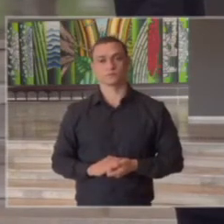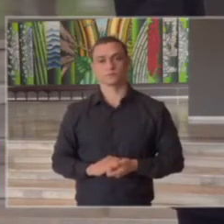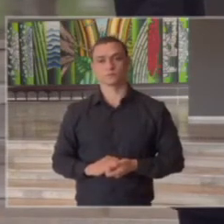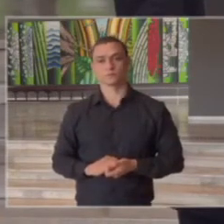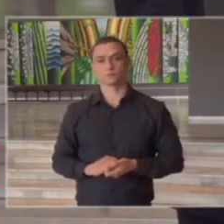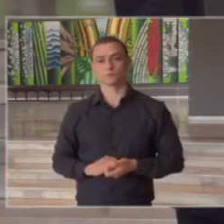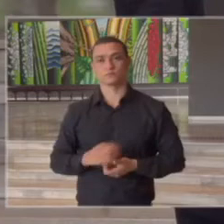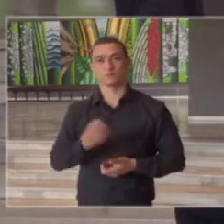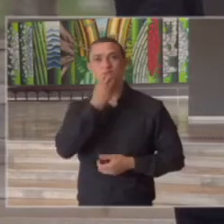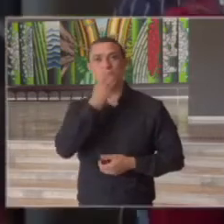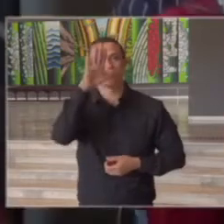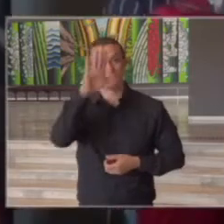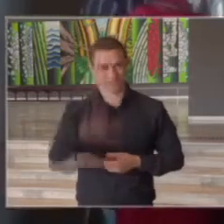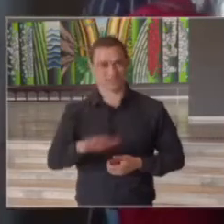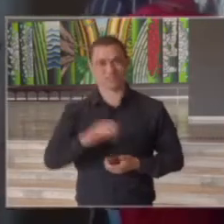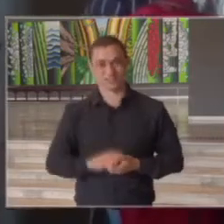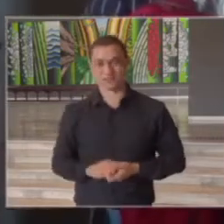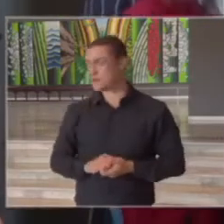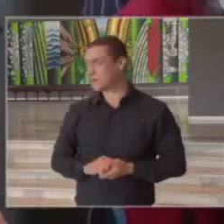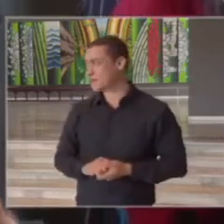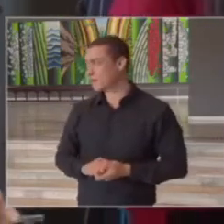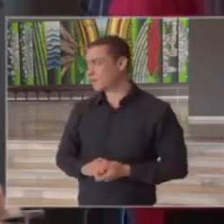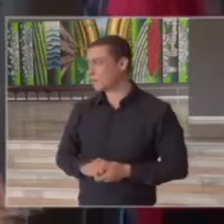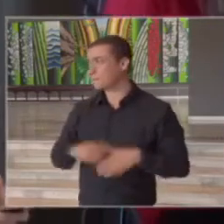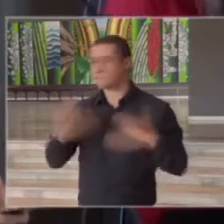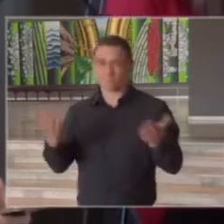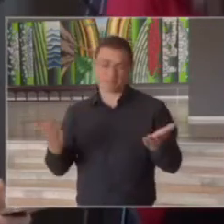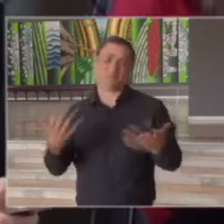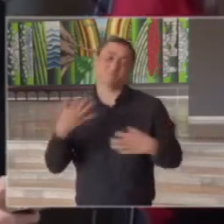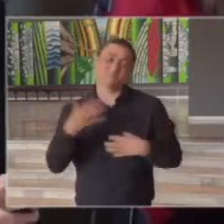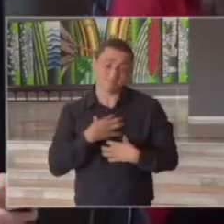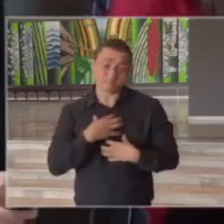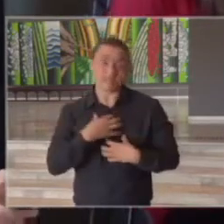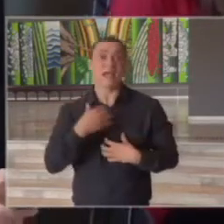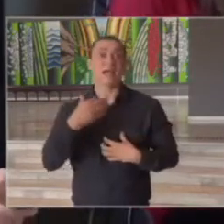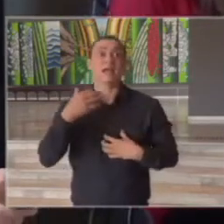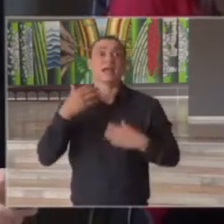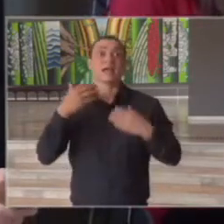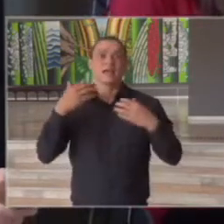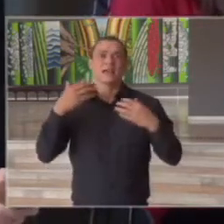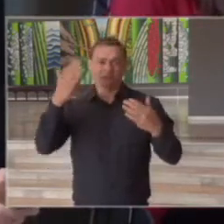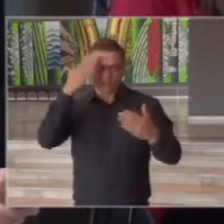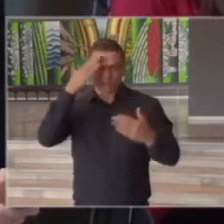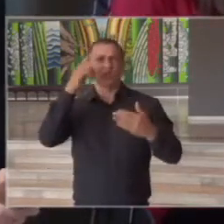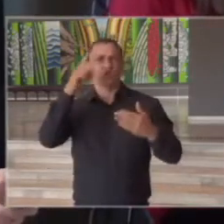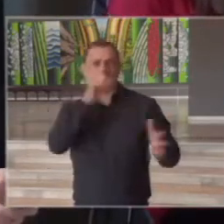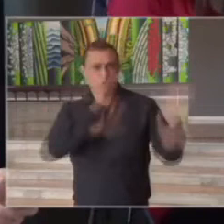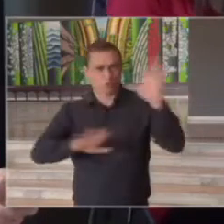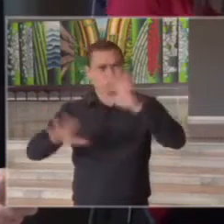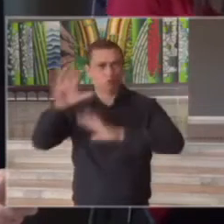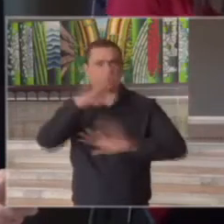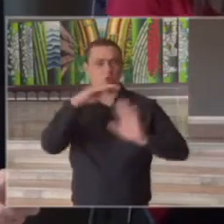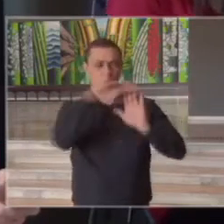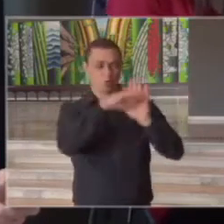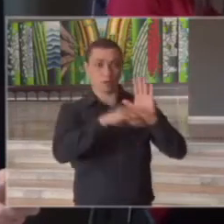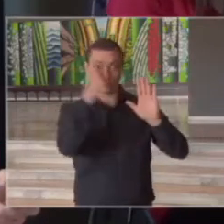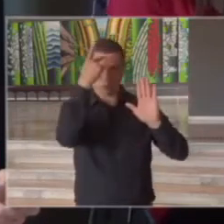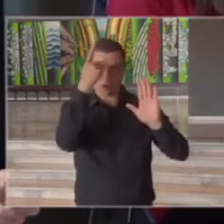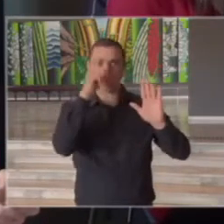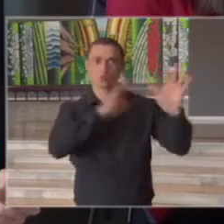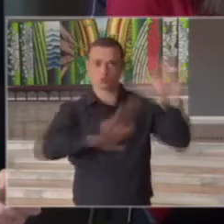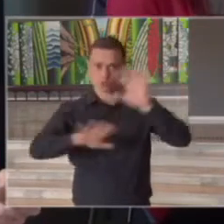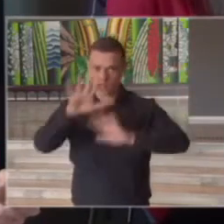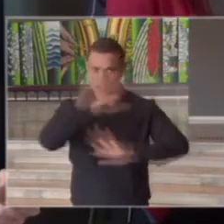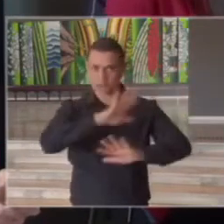boa tarde apesar de todos os cuidados do plano São Paulo que já foram